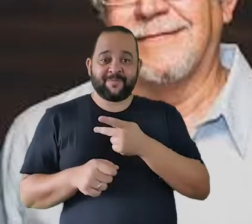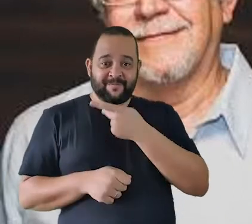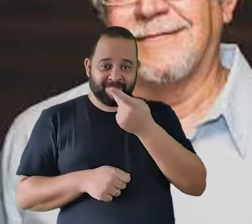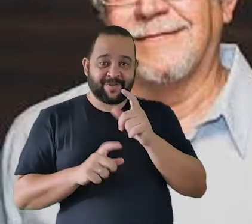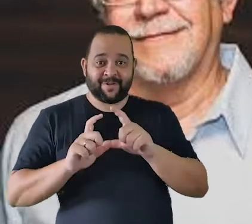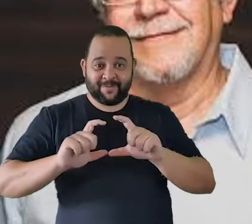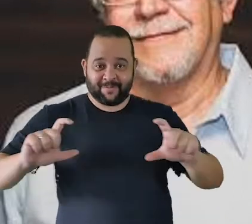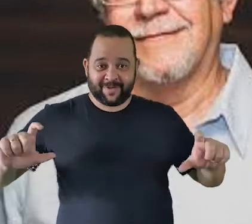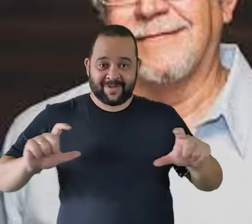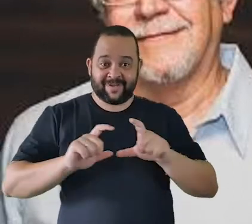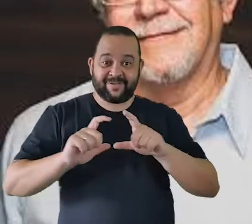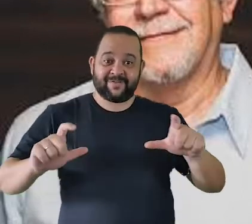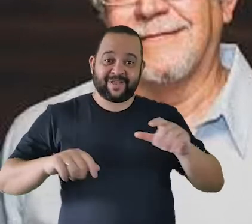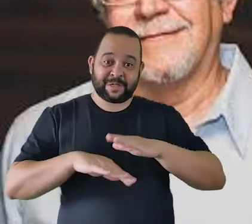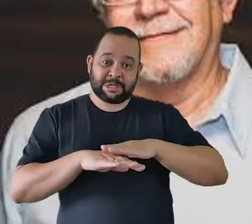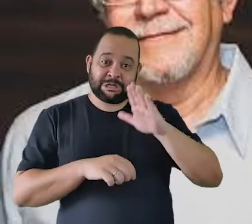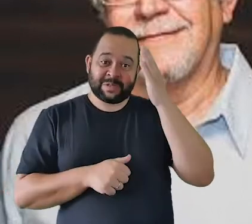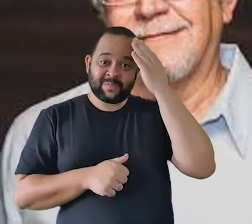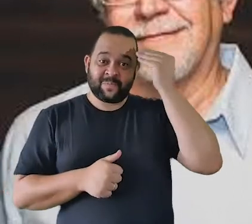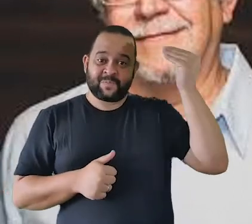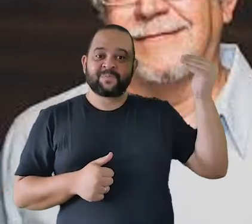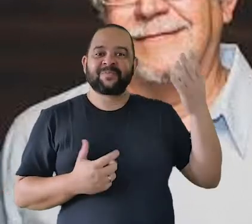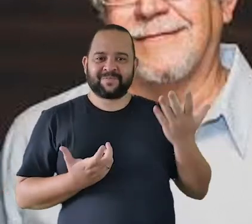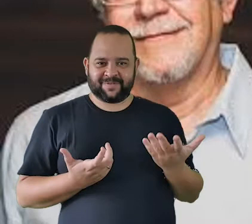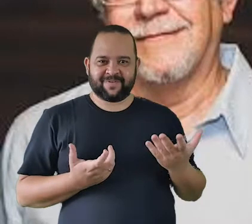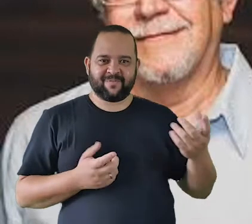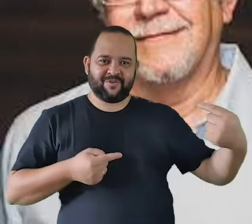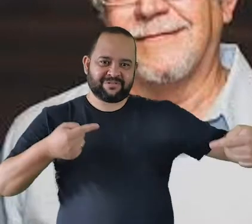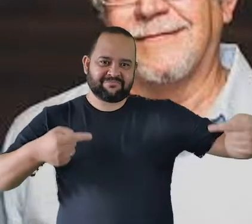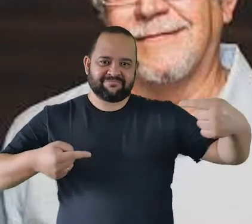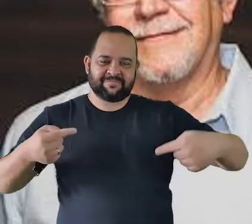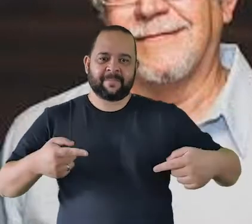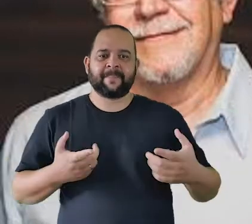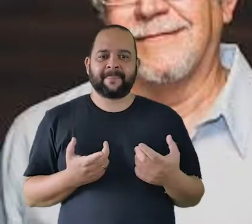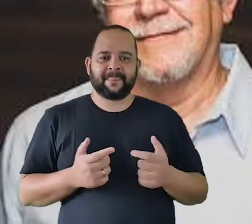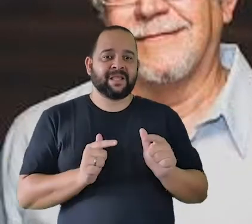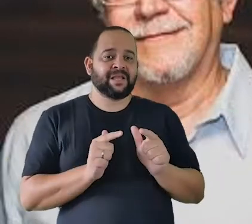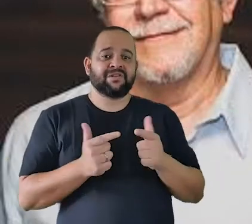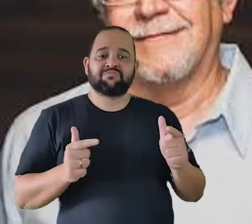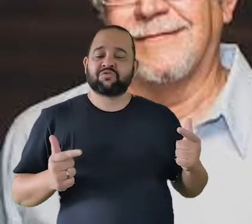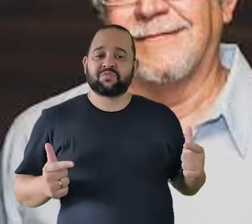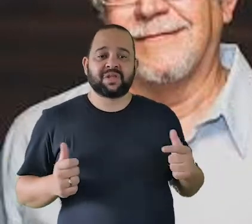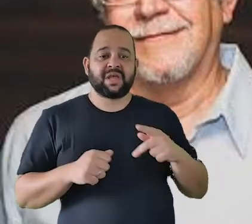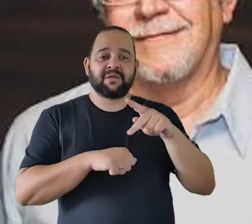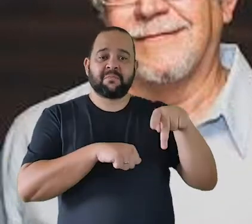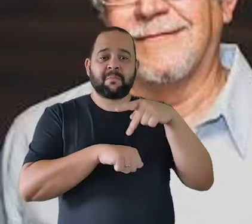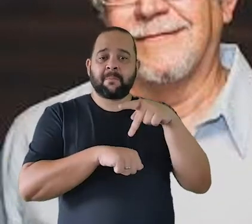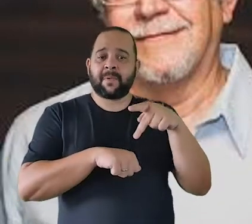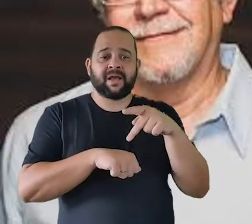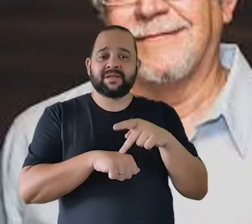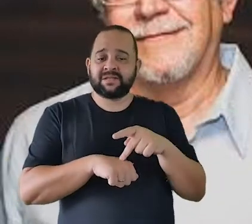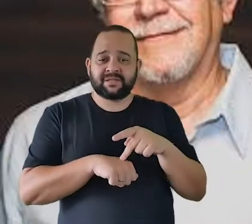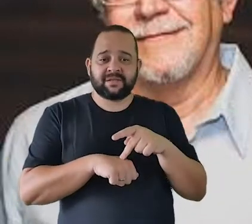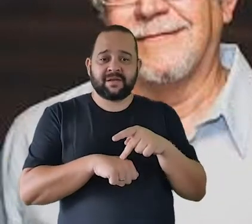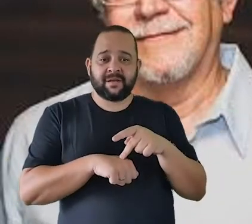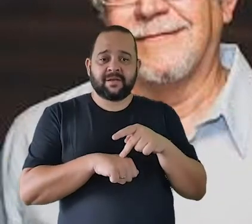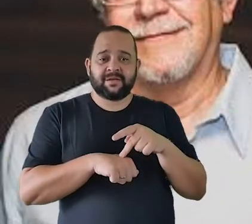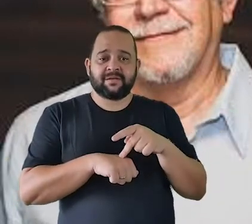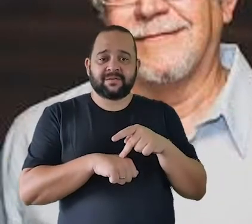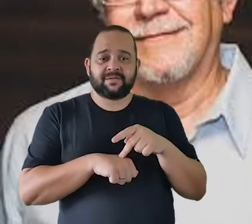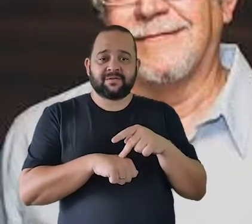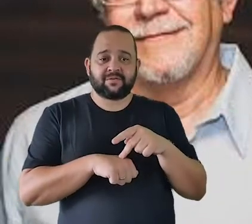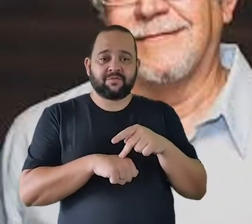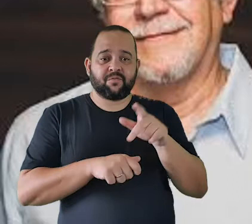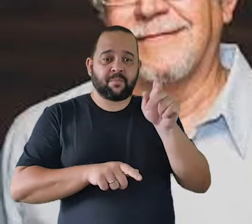célebres dele dentro dessa disputa. Não tem pátria um povo que não canta em sua